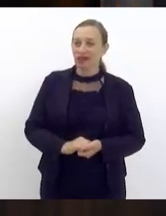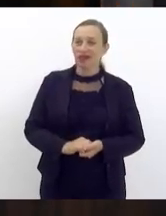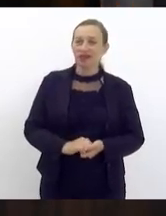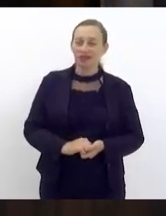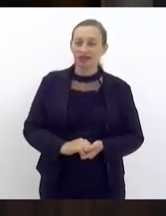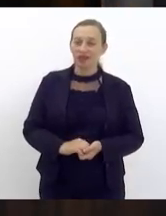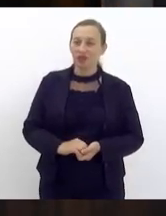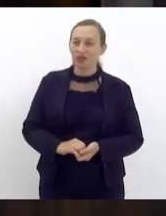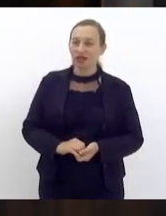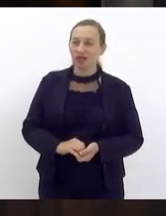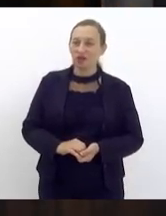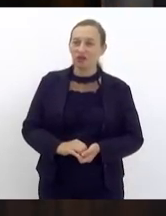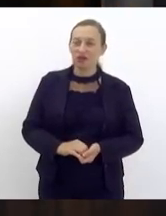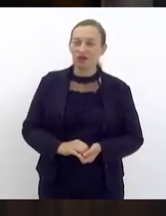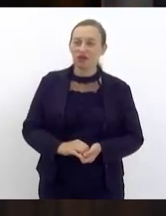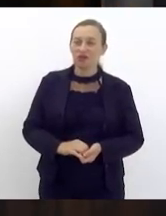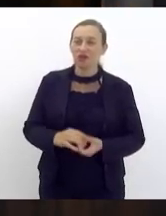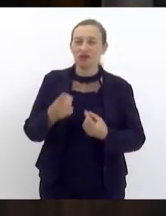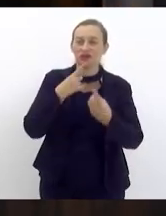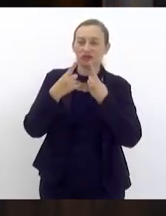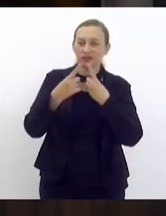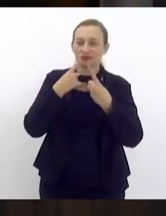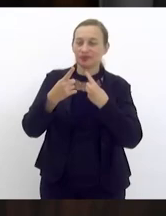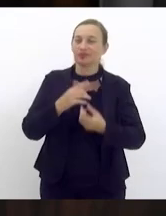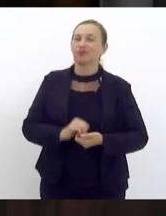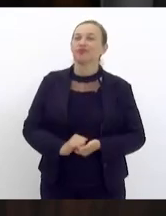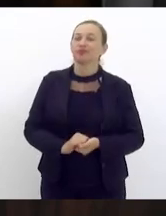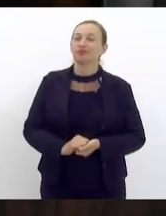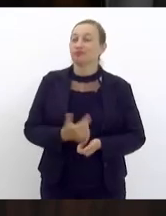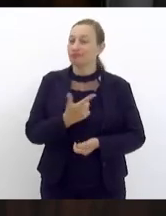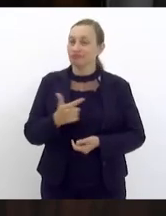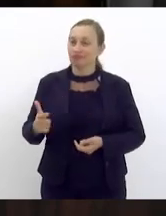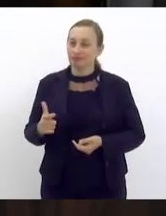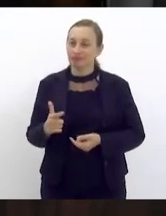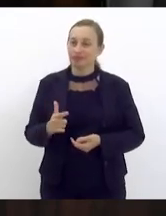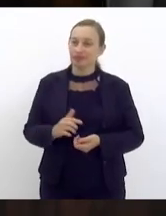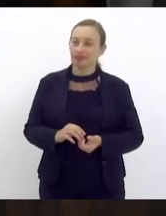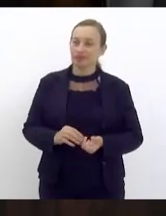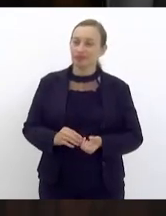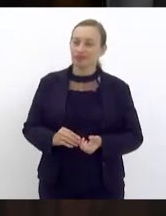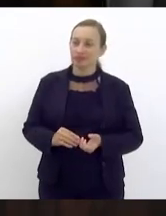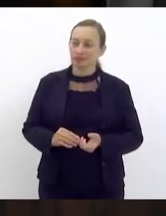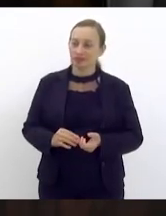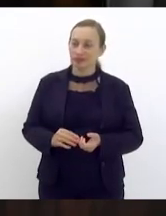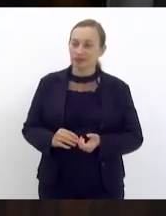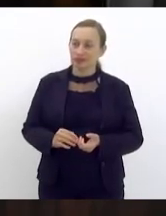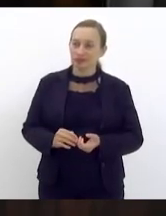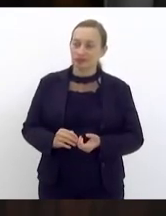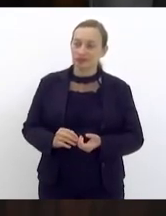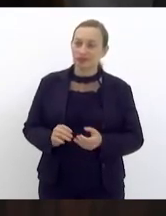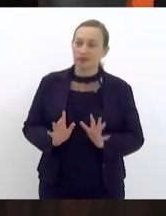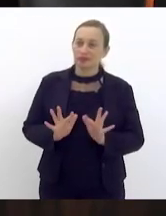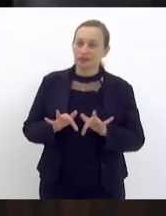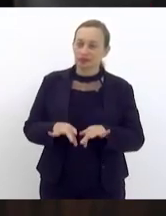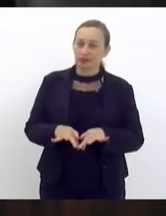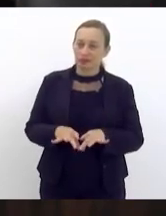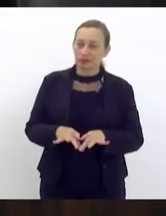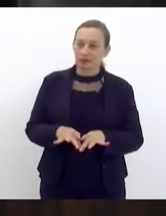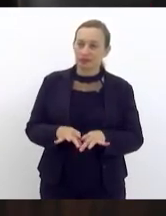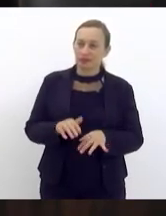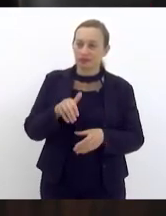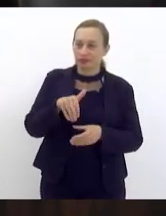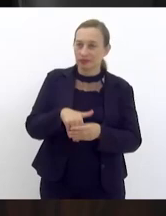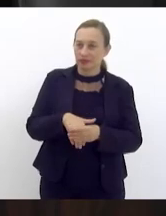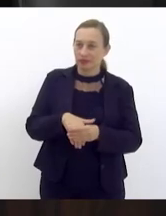em discussão não havendo queira discutir encerrada a